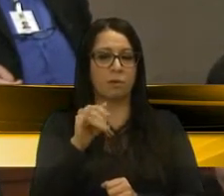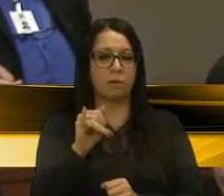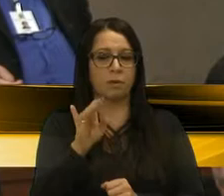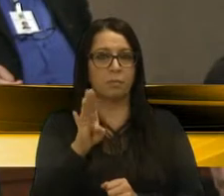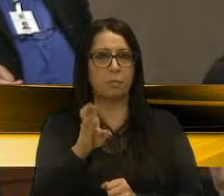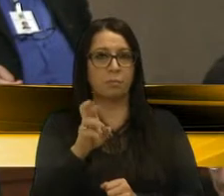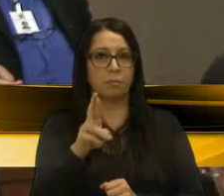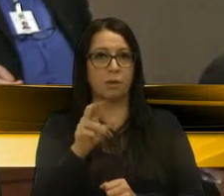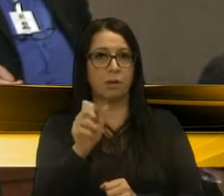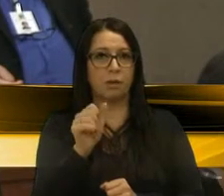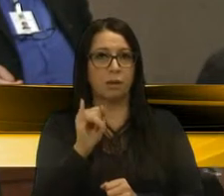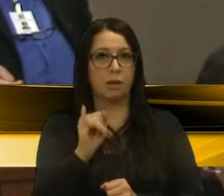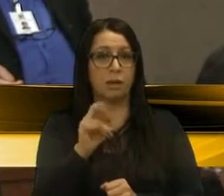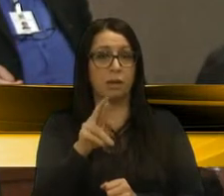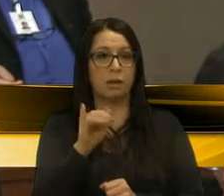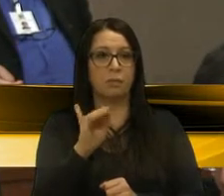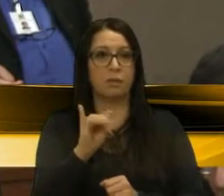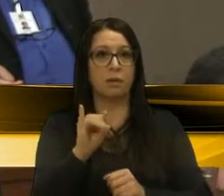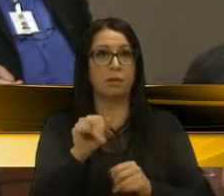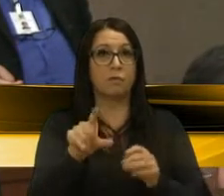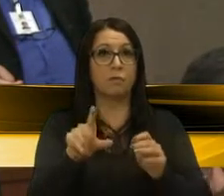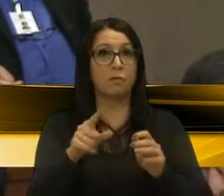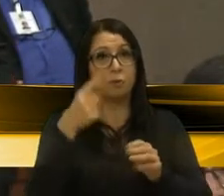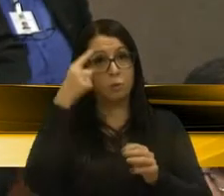autores da lei de transparência.